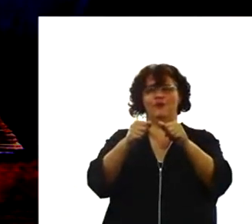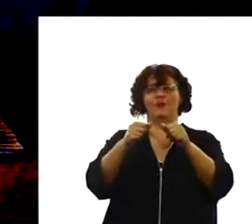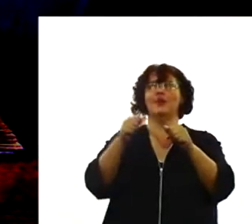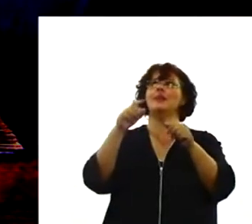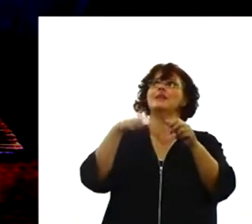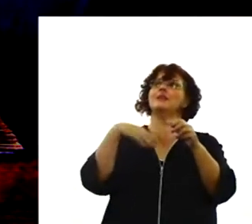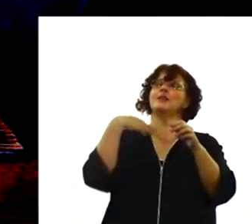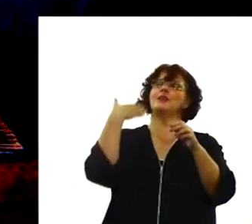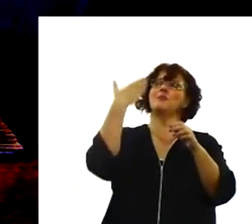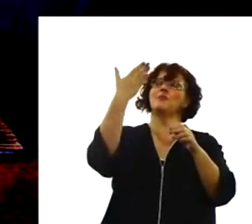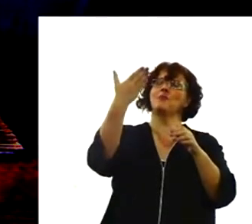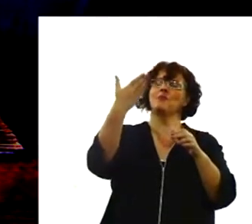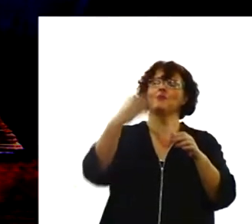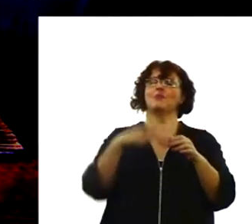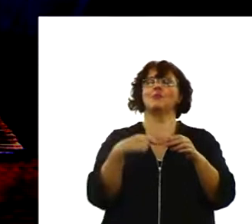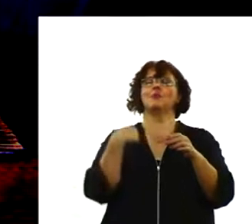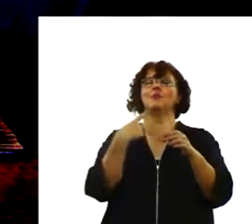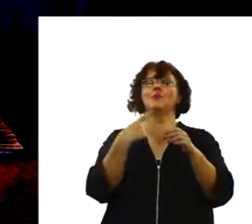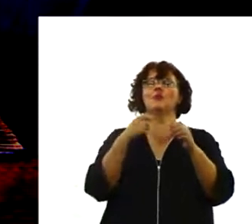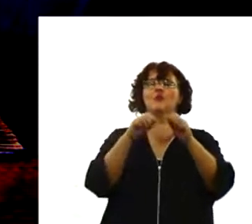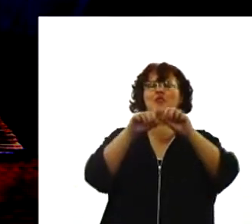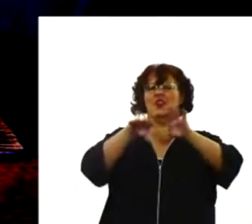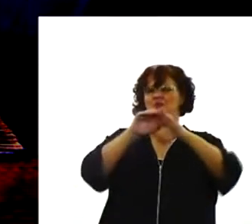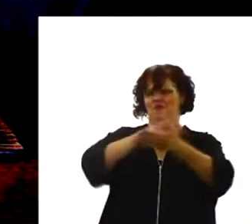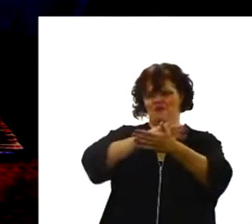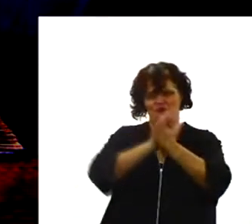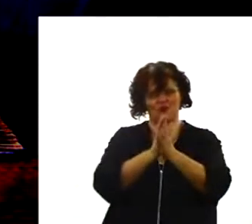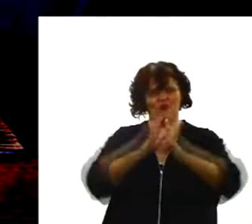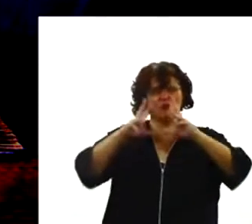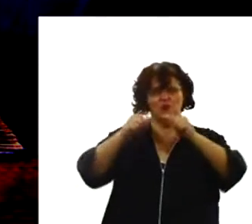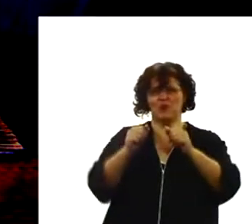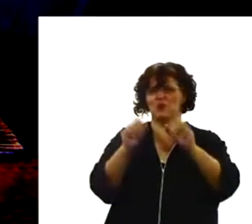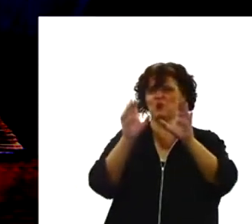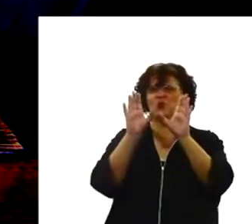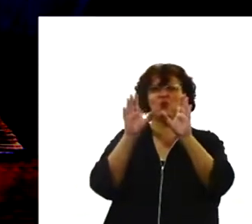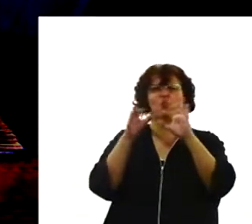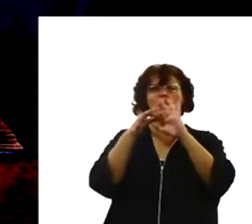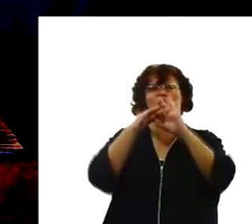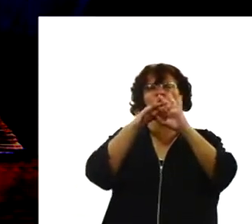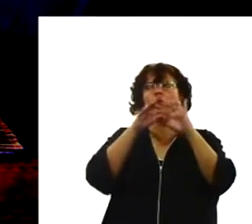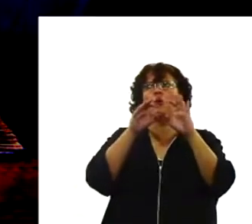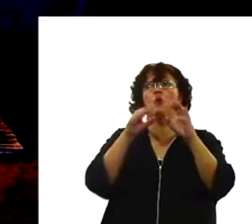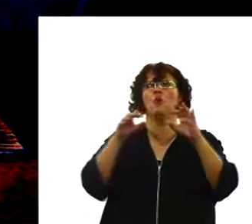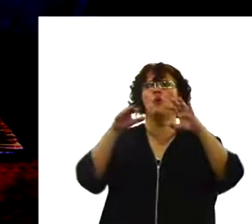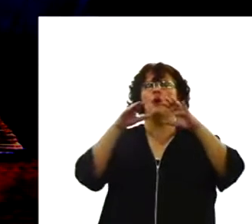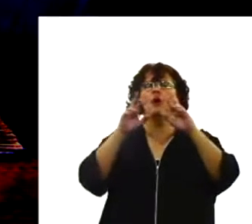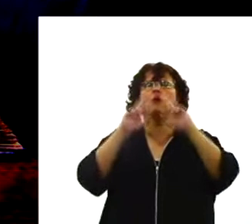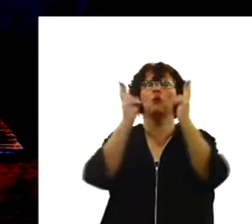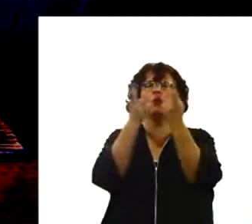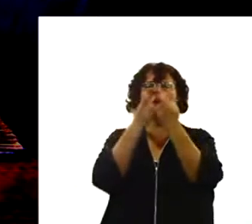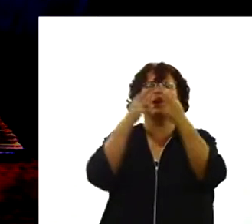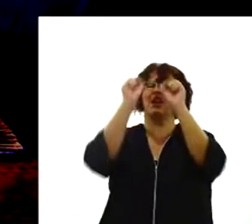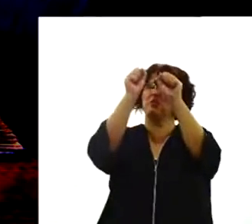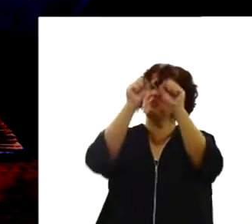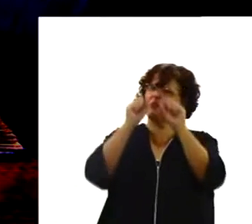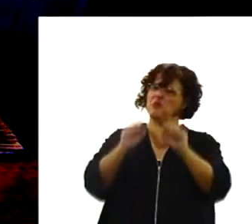Pai, quando houver destruído todo o principado, bem como toda potestade e poder.